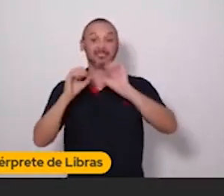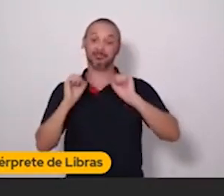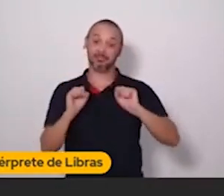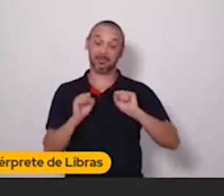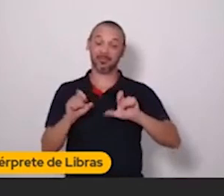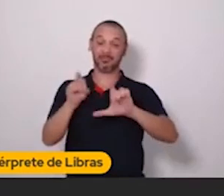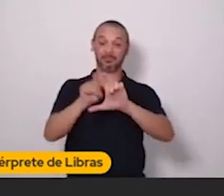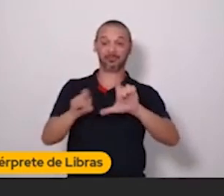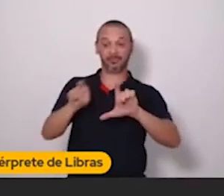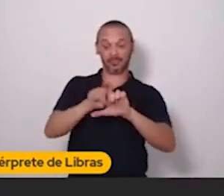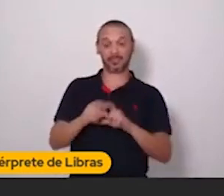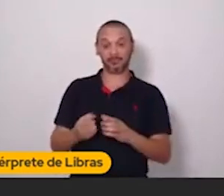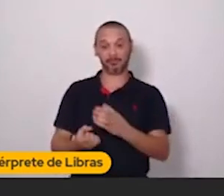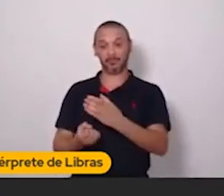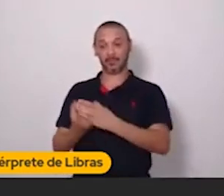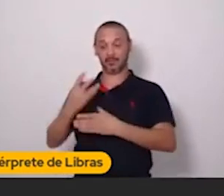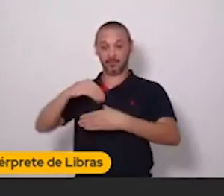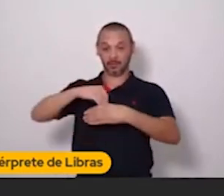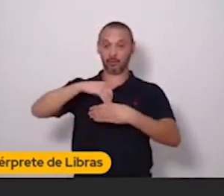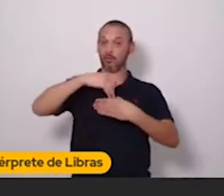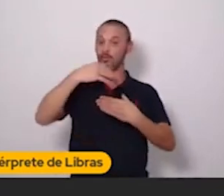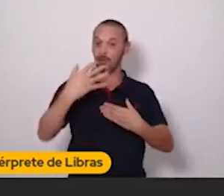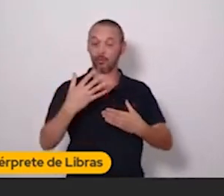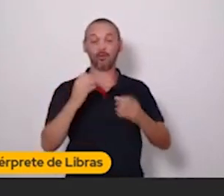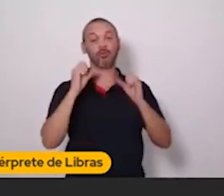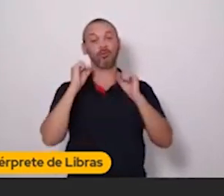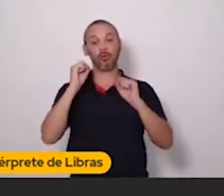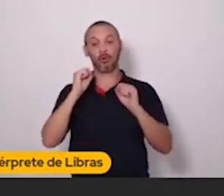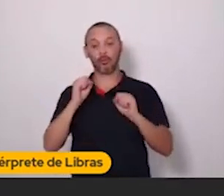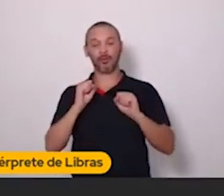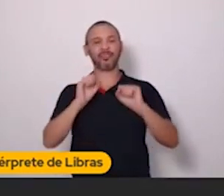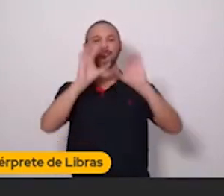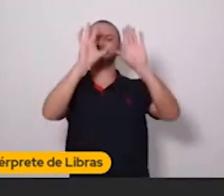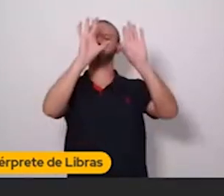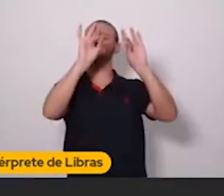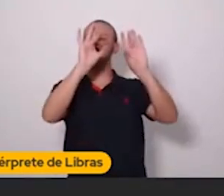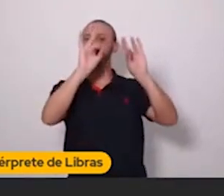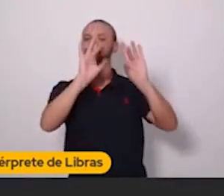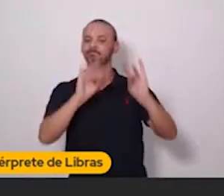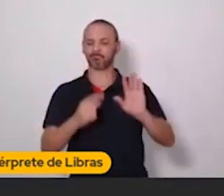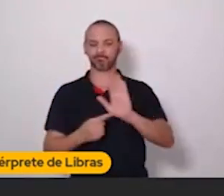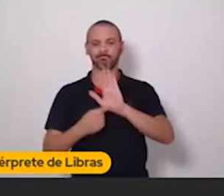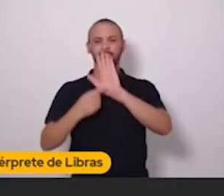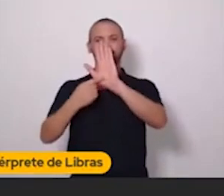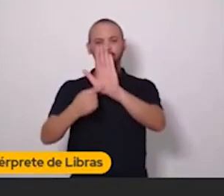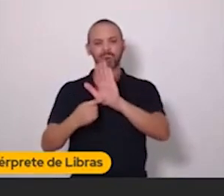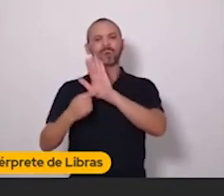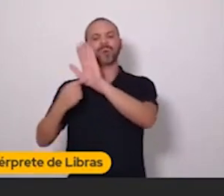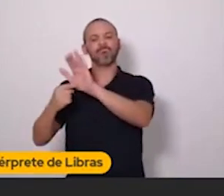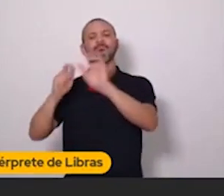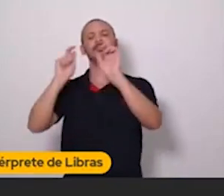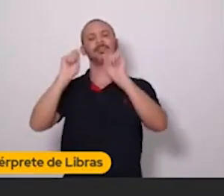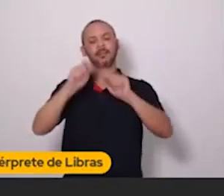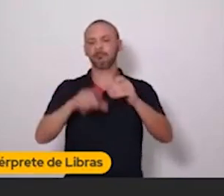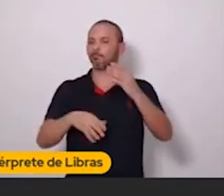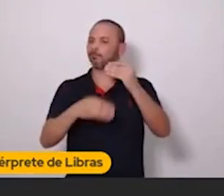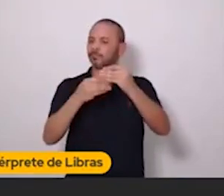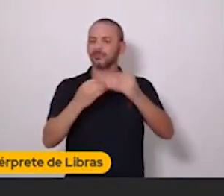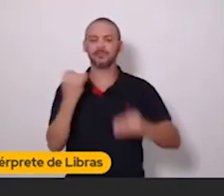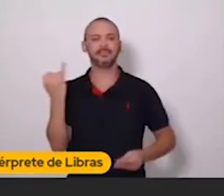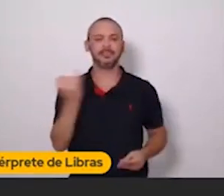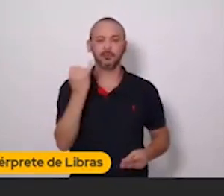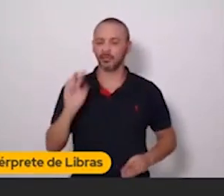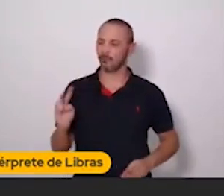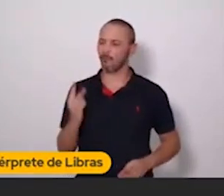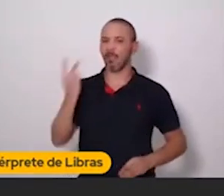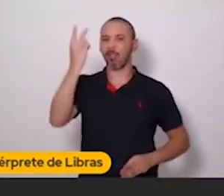cria conteúdo no digital, você pode explorar muito mais através do conteúdo. Agregar muito valor com o